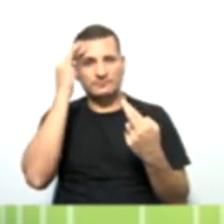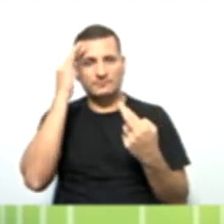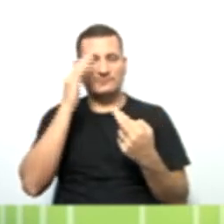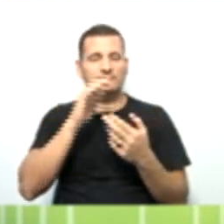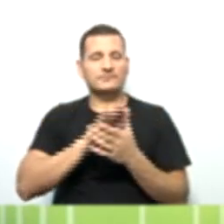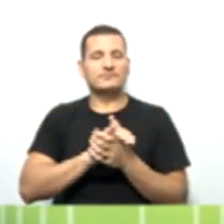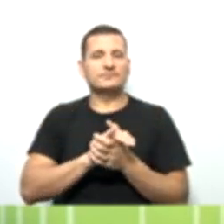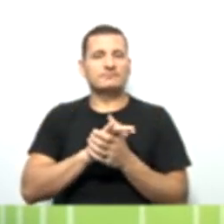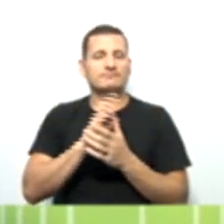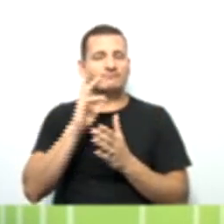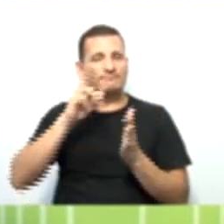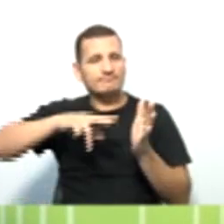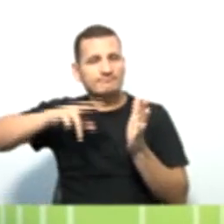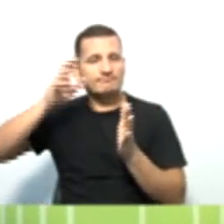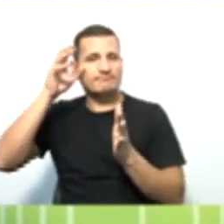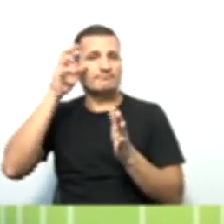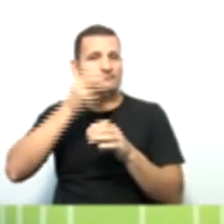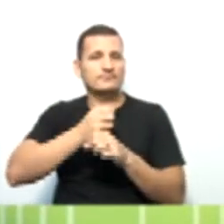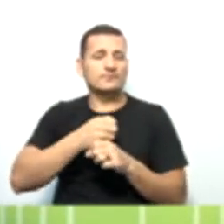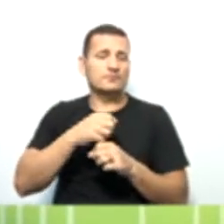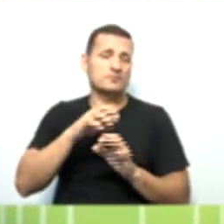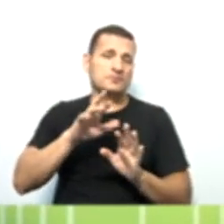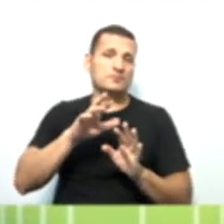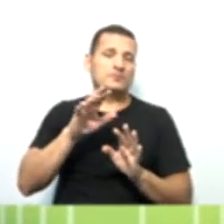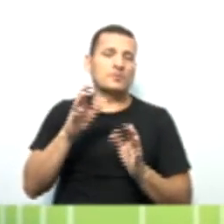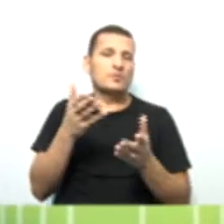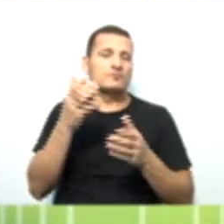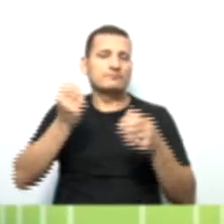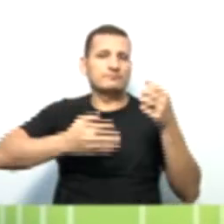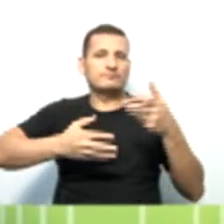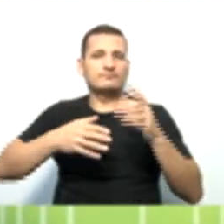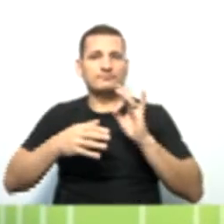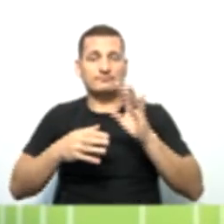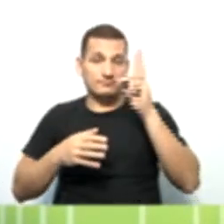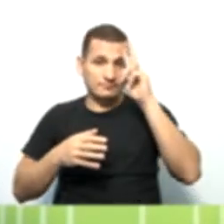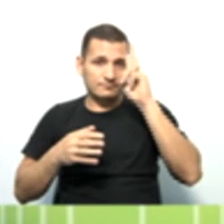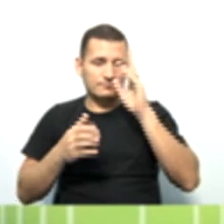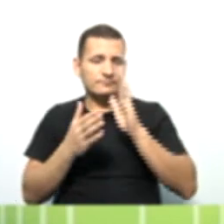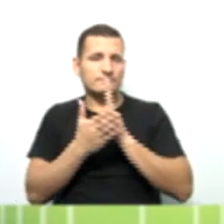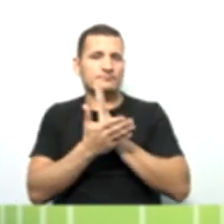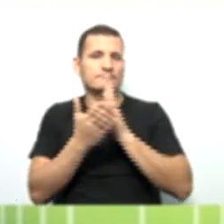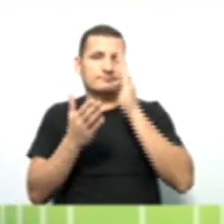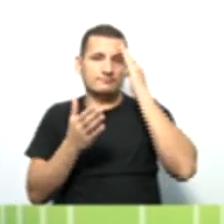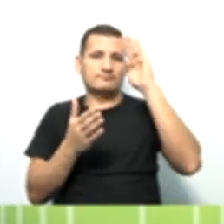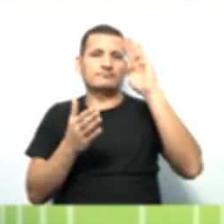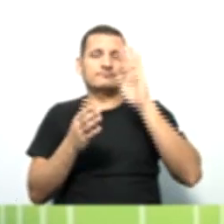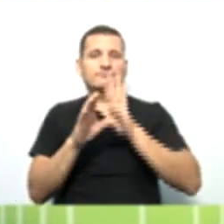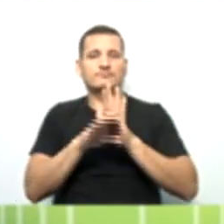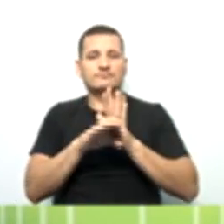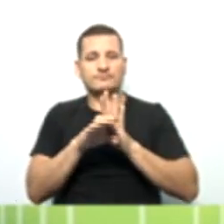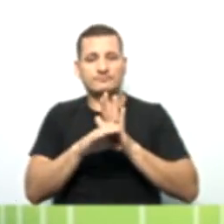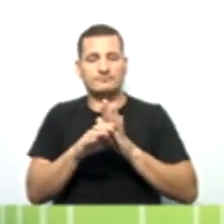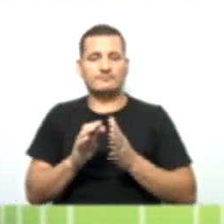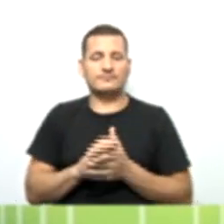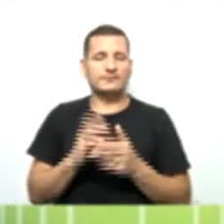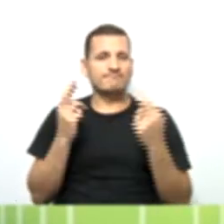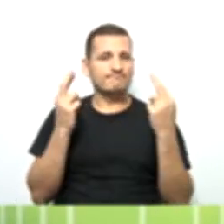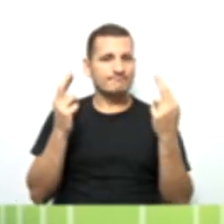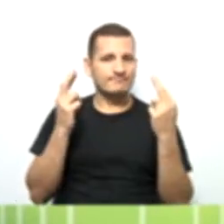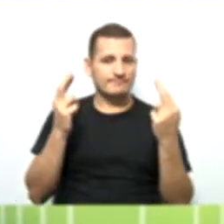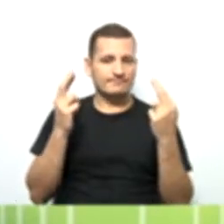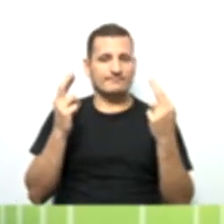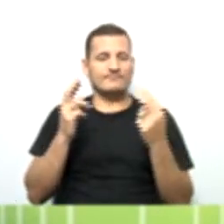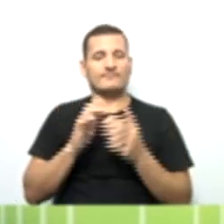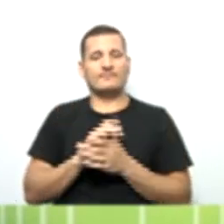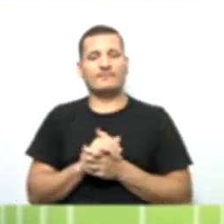que aqui foi realmente só para vocês relembrarem alguns dos principais conceitos, certo, gente? Espero que tudo